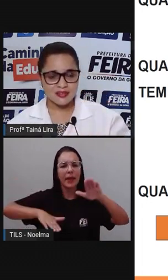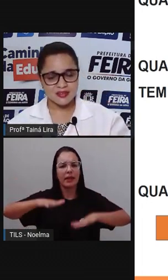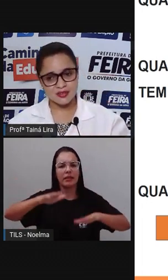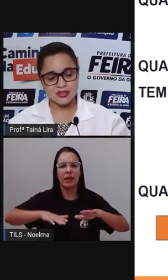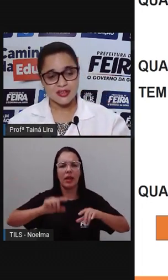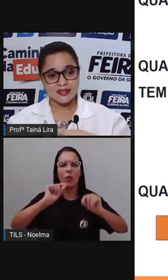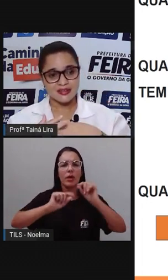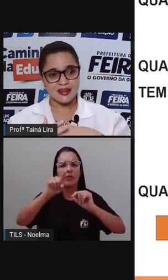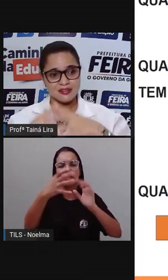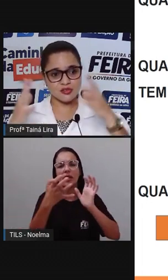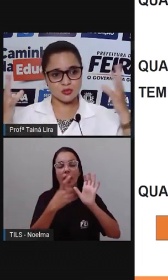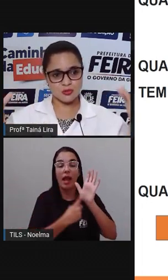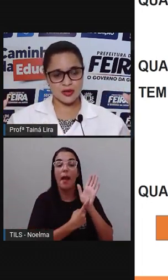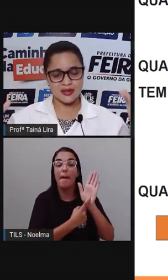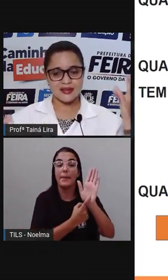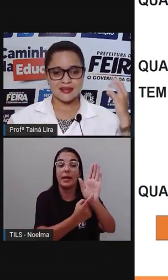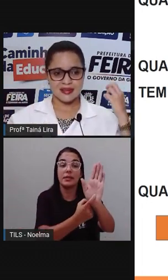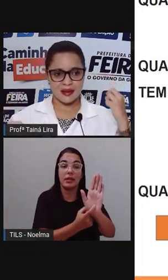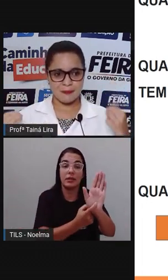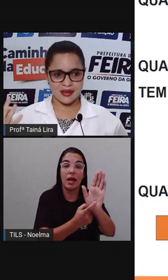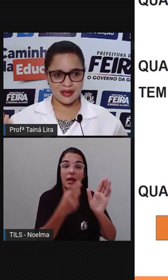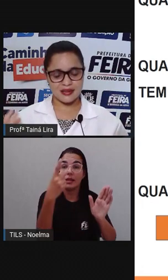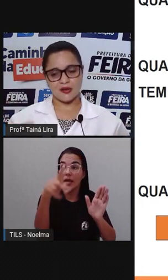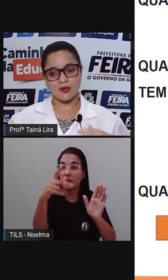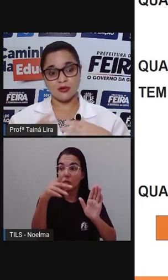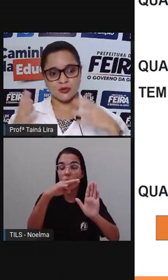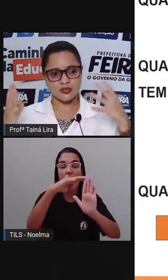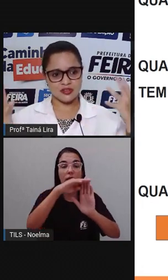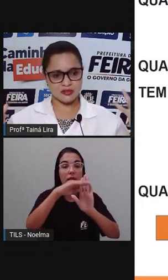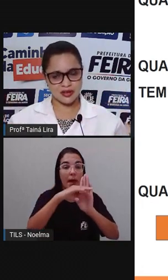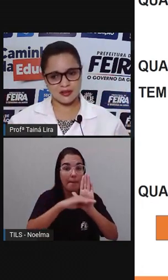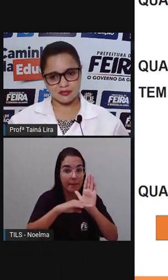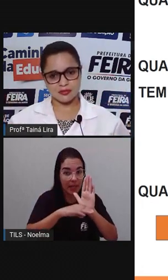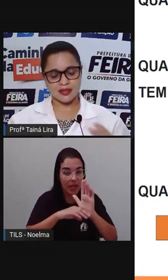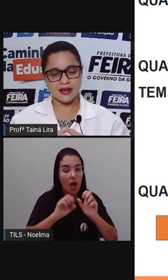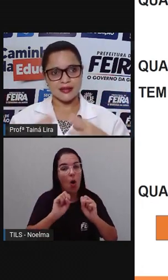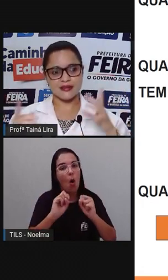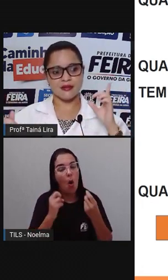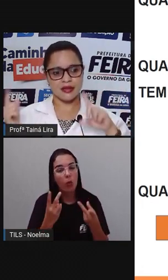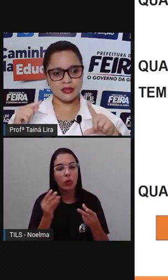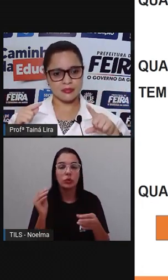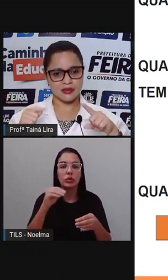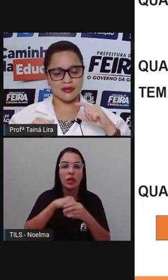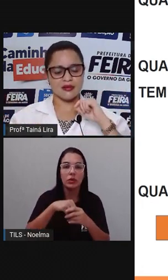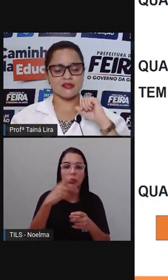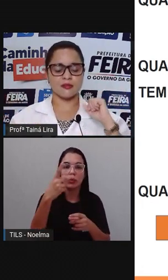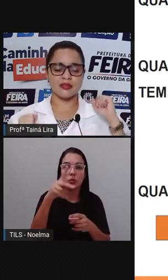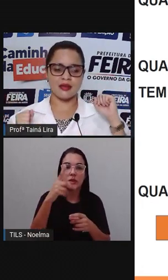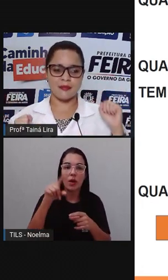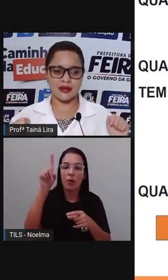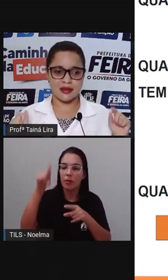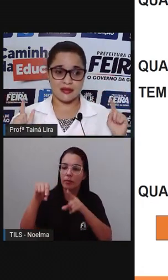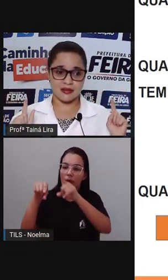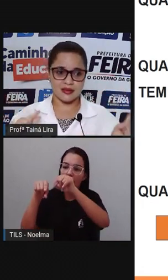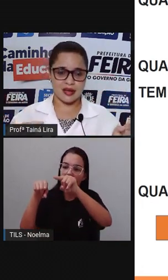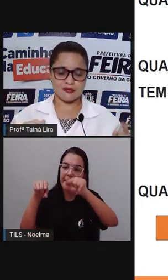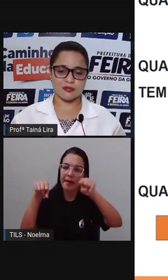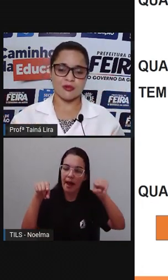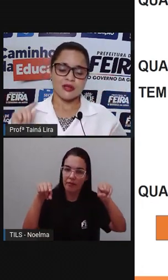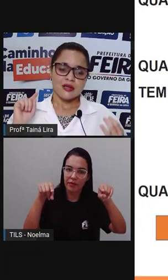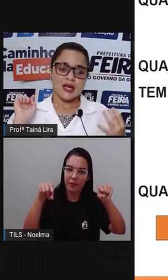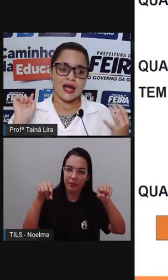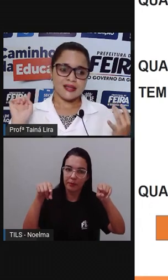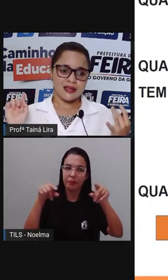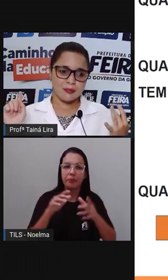representando, Na sua, Tabela, Ou no seu gráfico, Tá? Então, Relembrando aí, Sobre tabela e